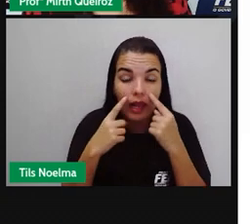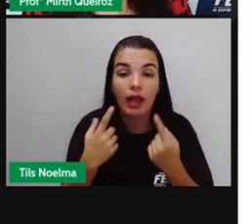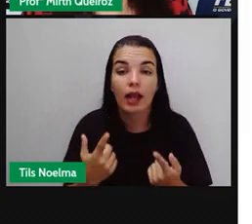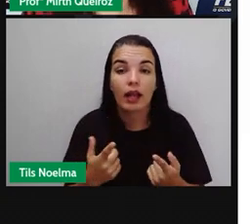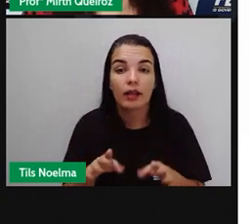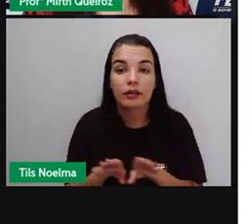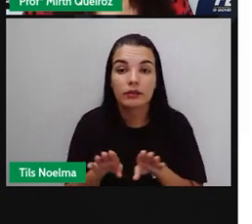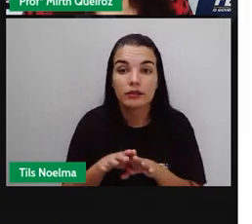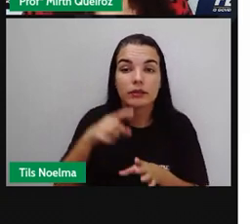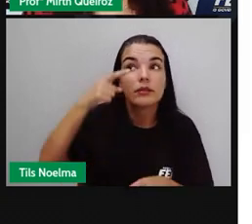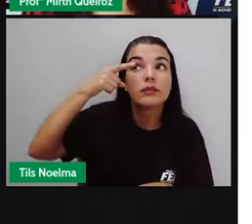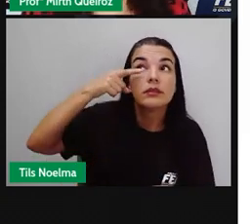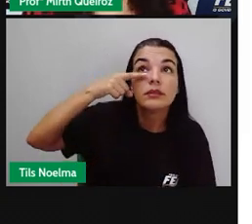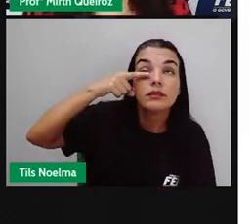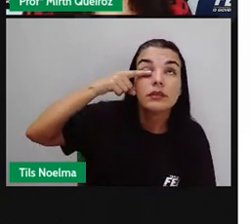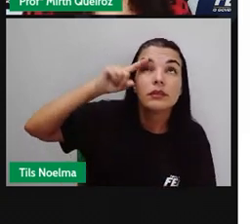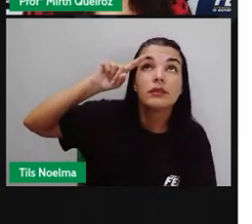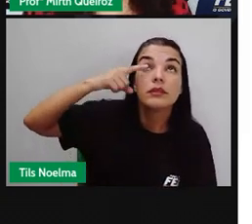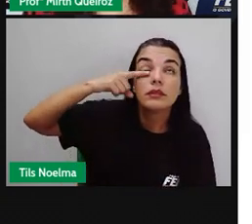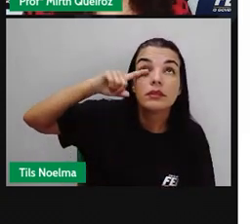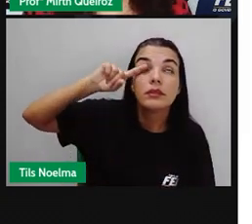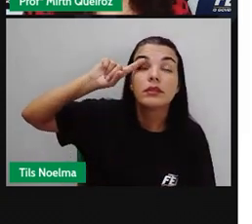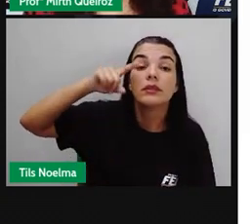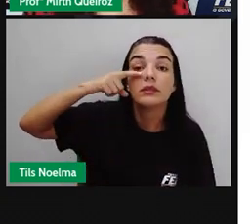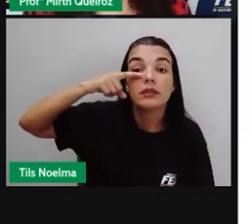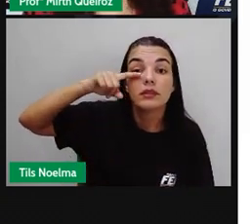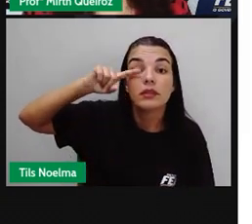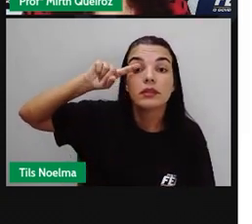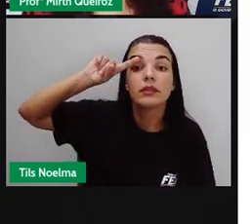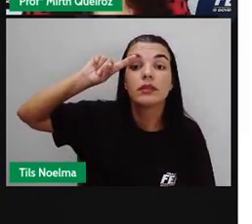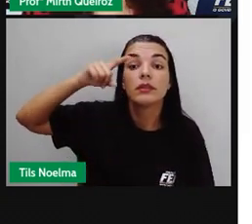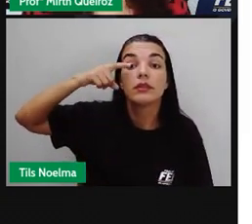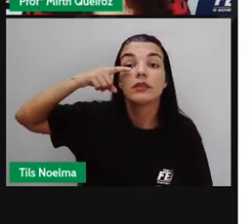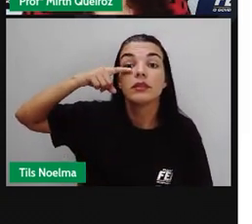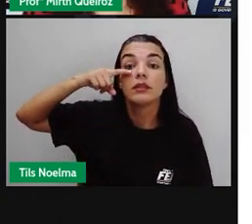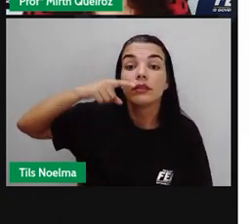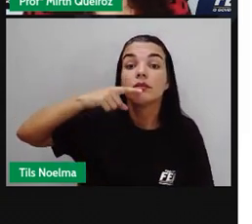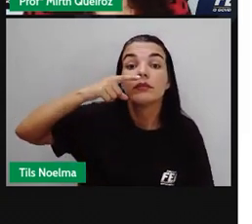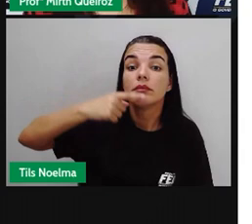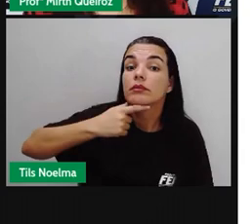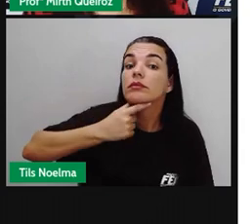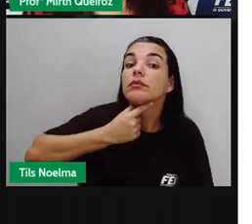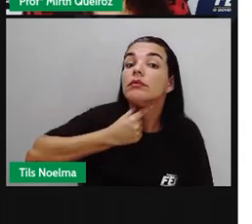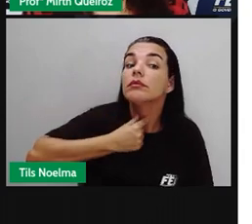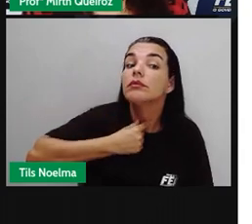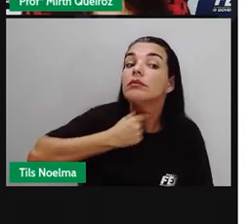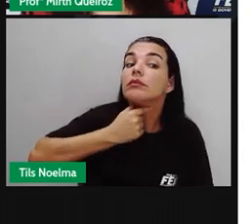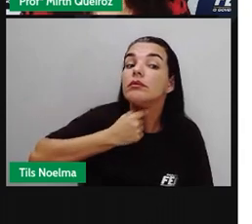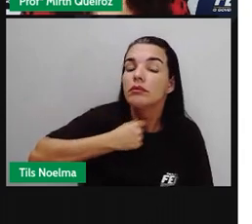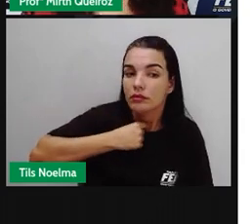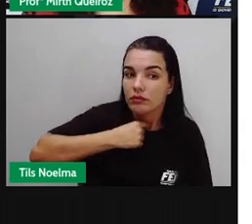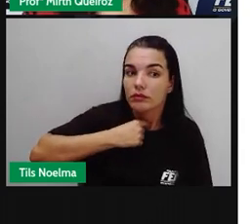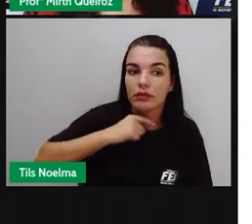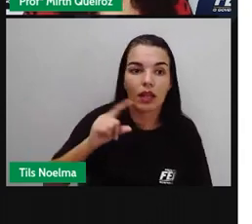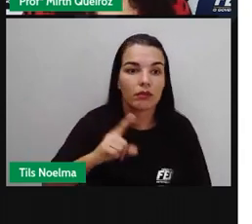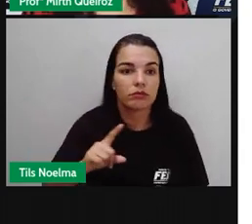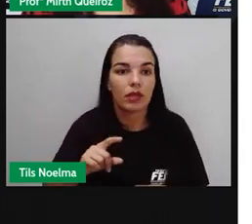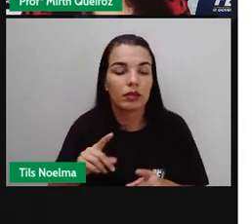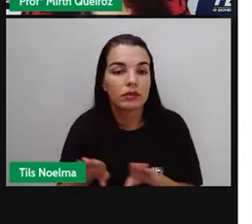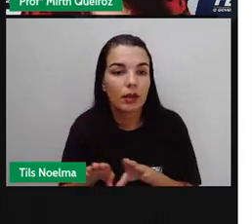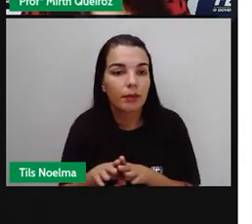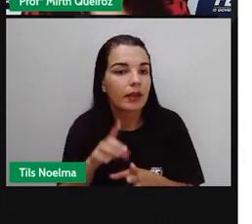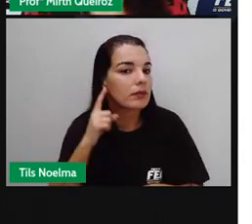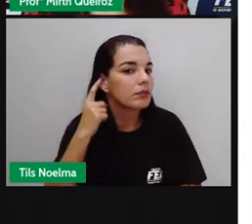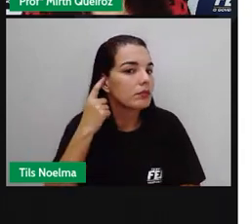Os cílios da traqueia também ajudam aí a reter ali os micro-organismos, para que não chegue até os pulmões. A cera do